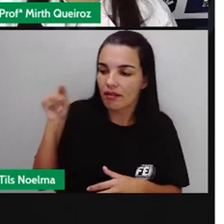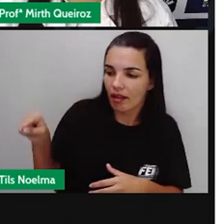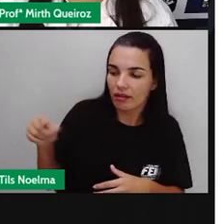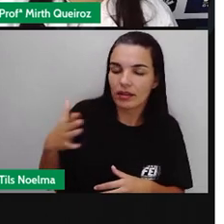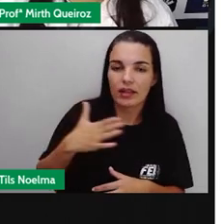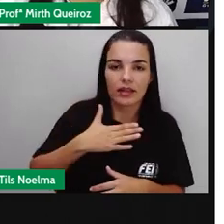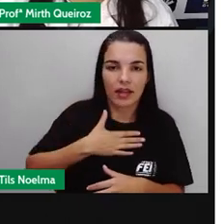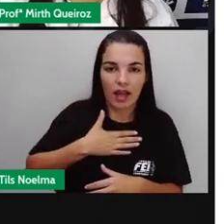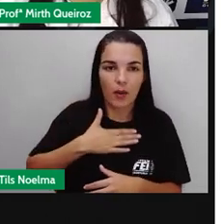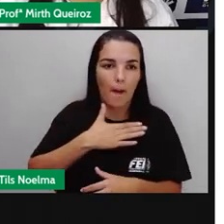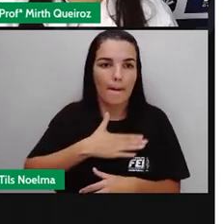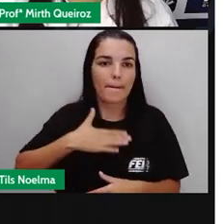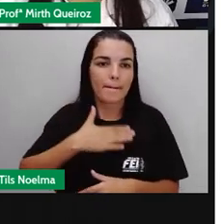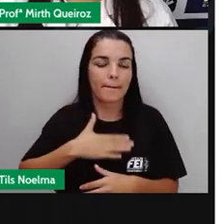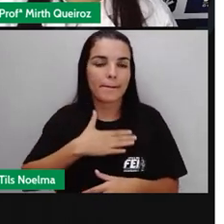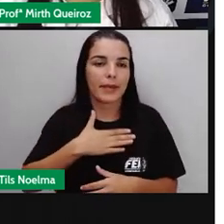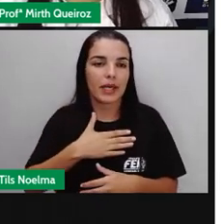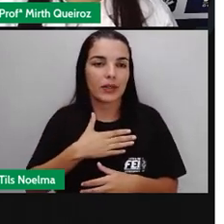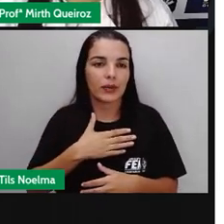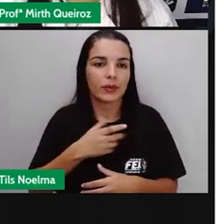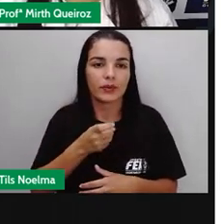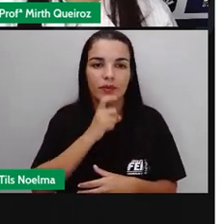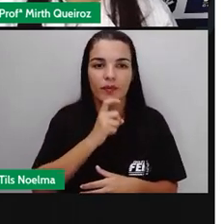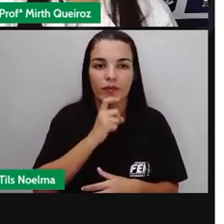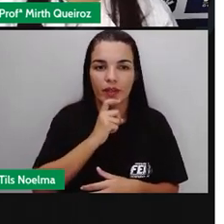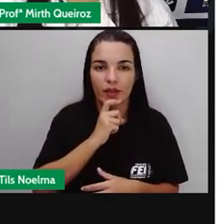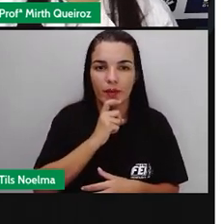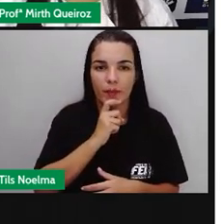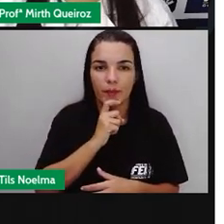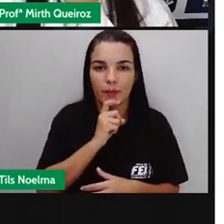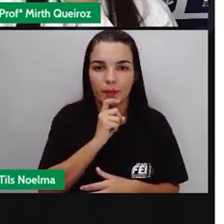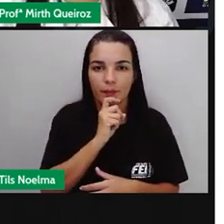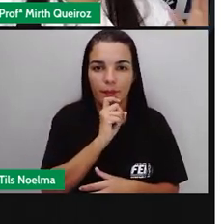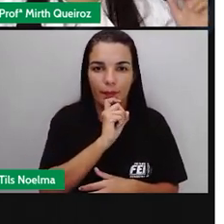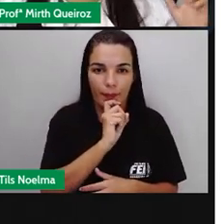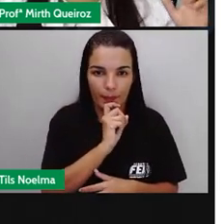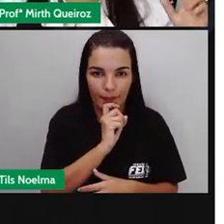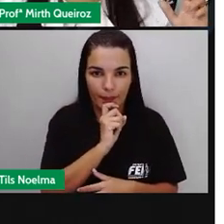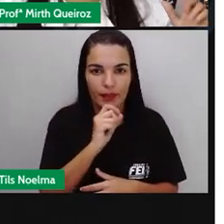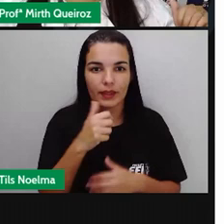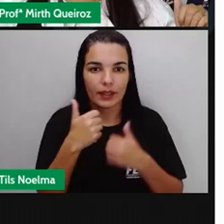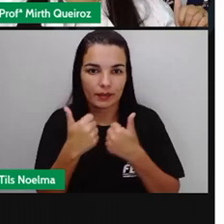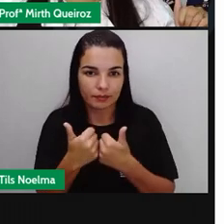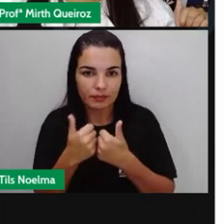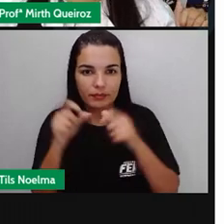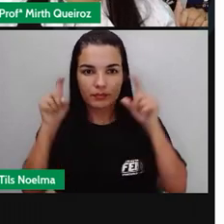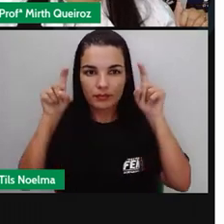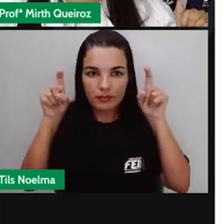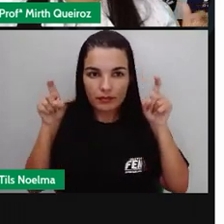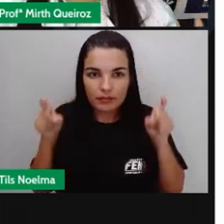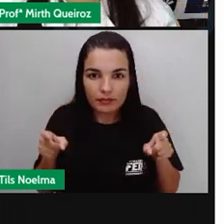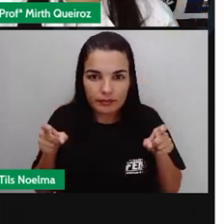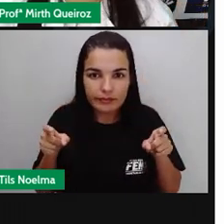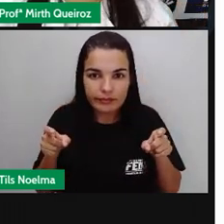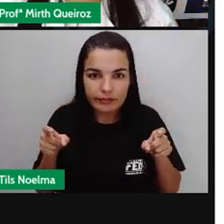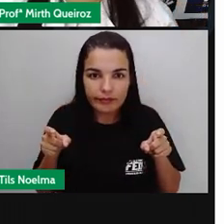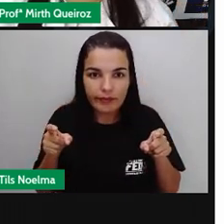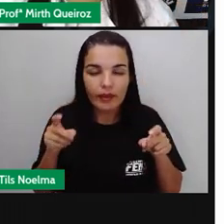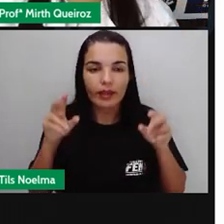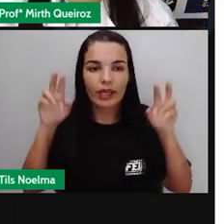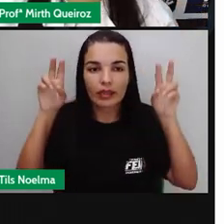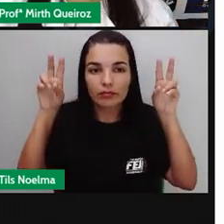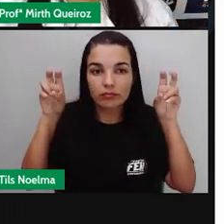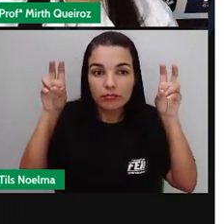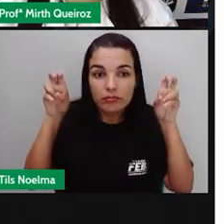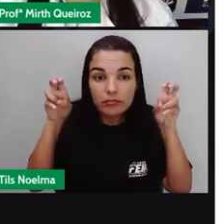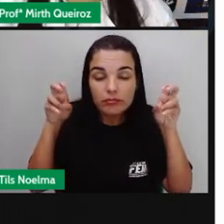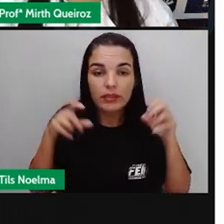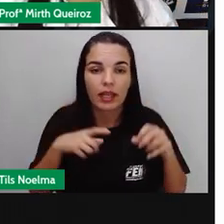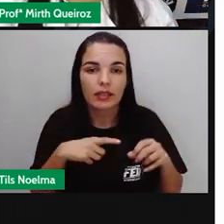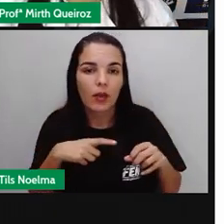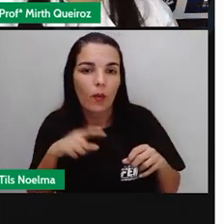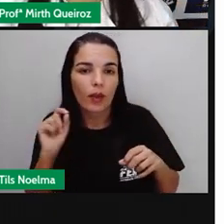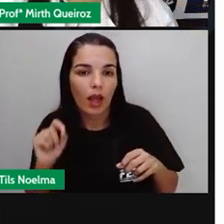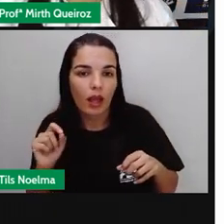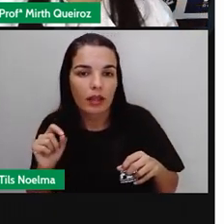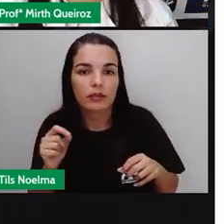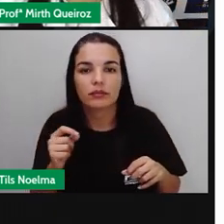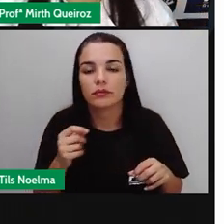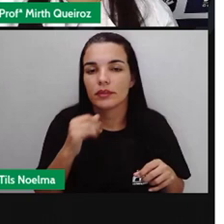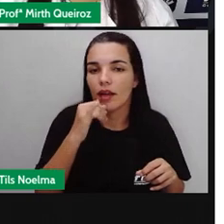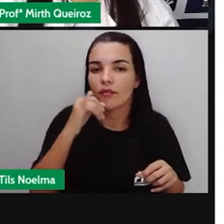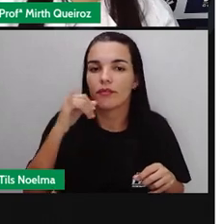adquiriu